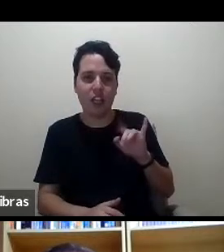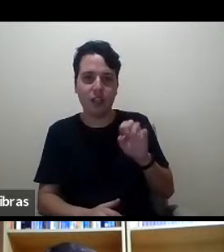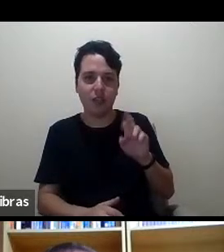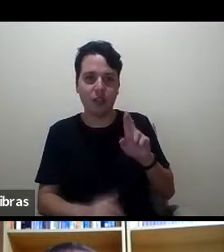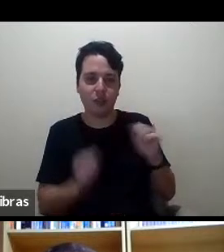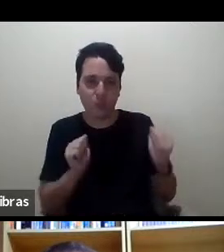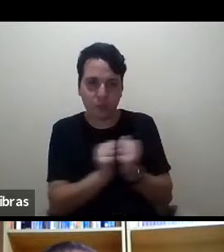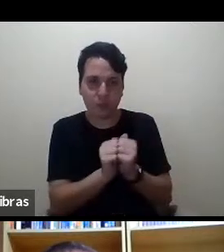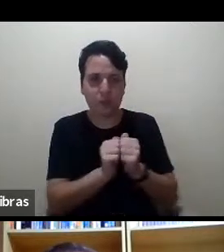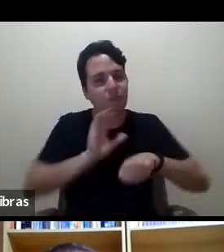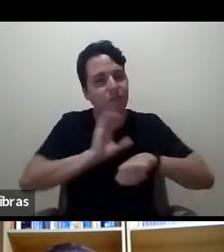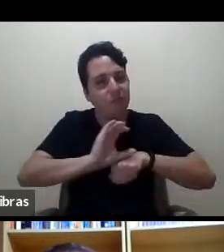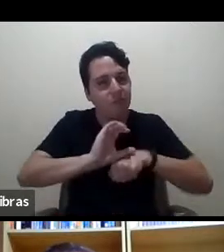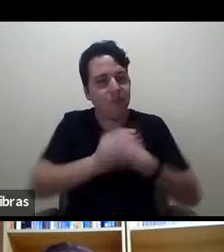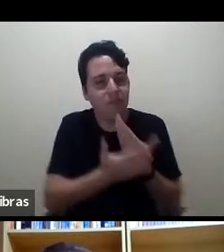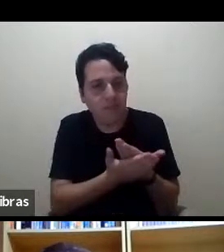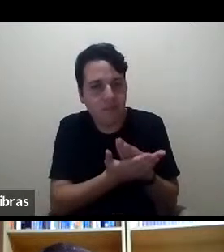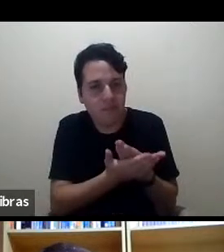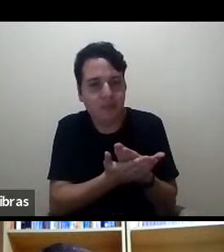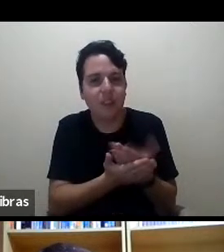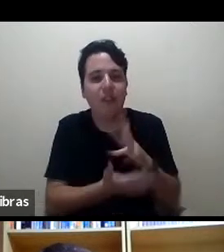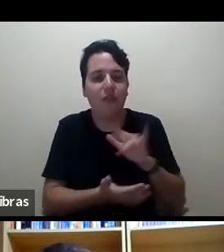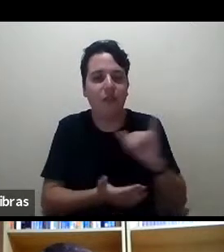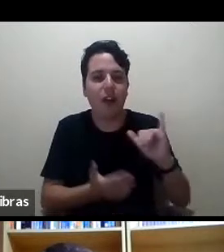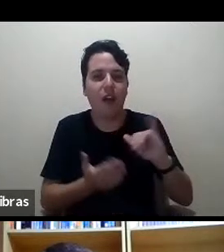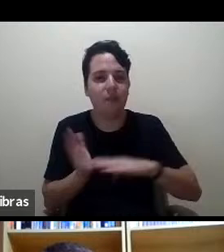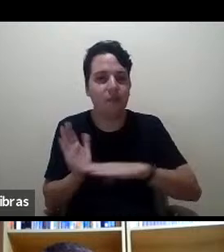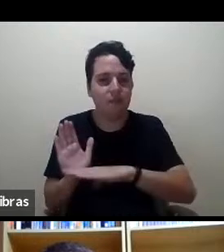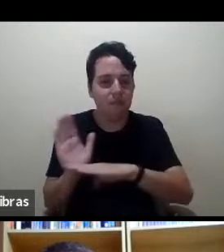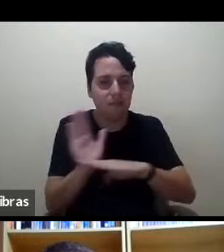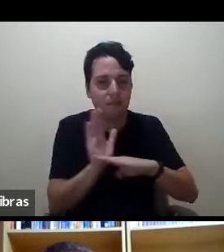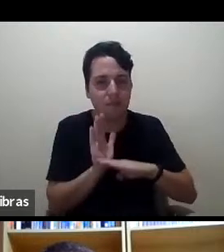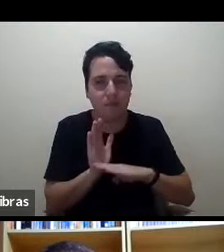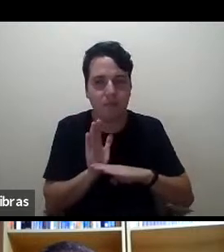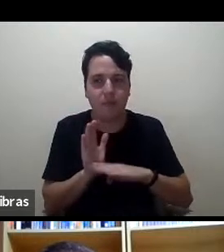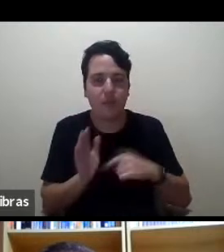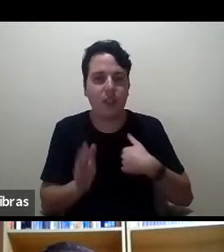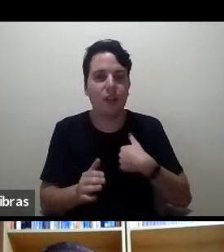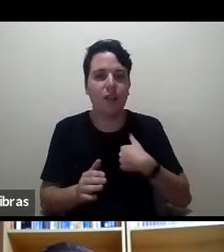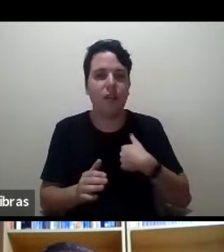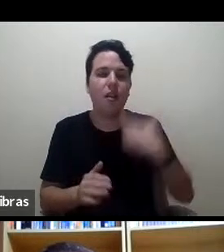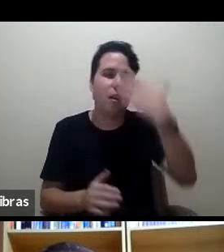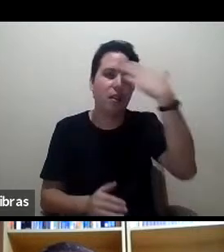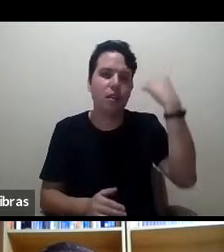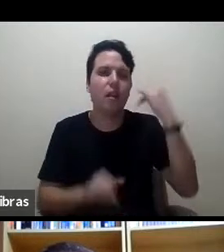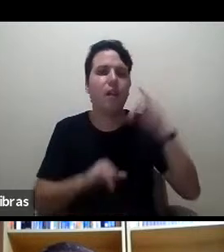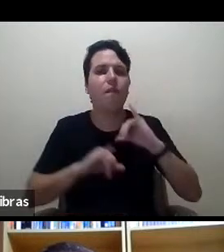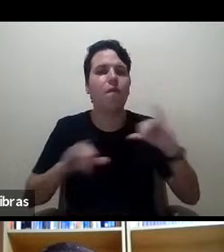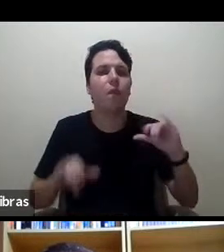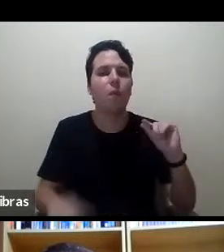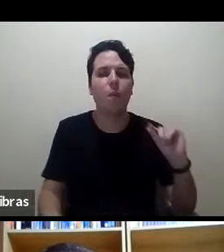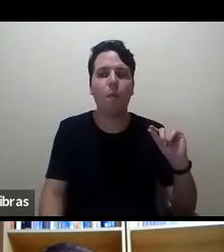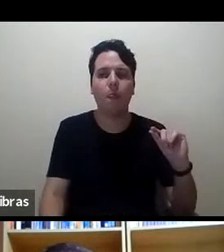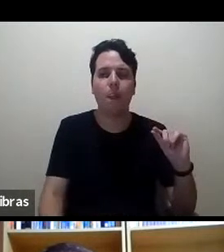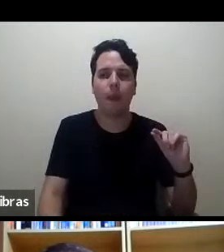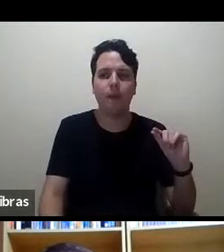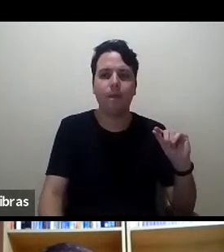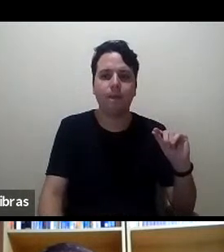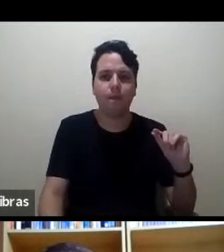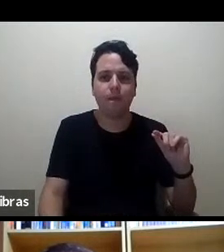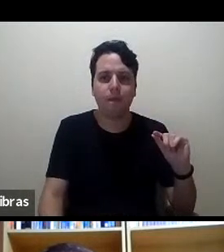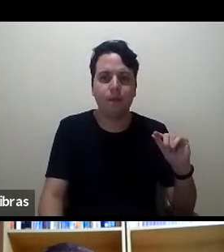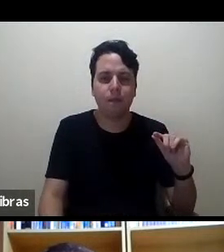e vamos compartilhar eu me esqueci de mencionar que a